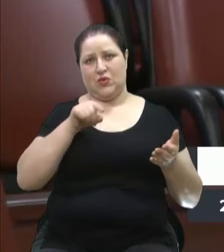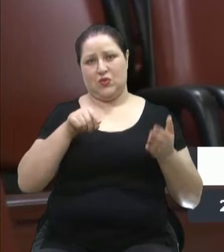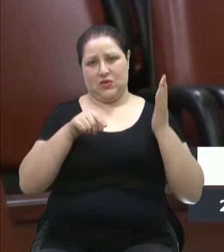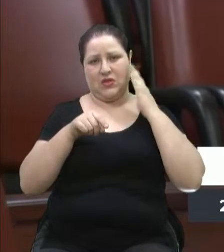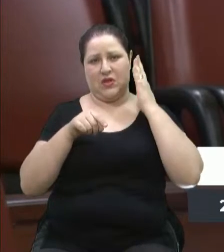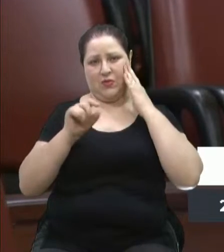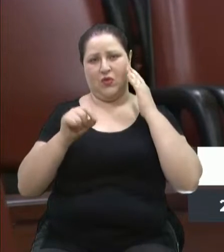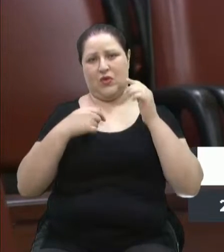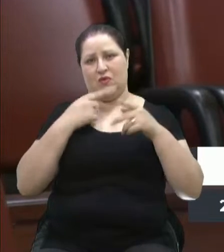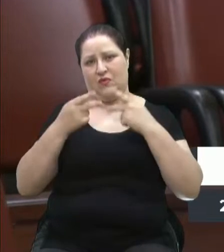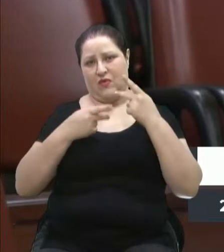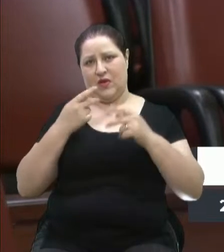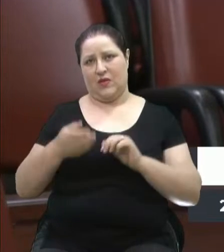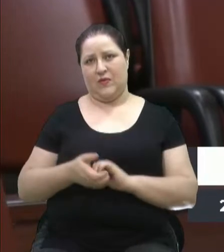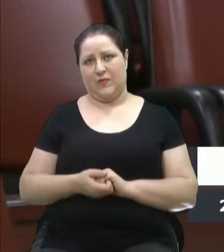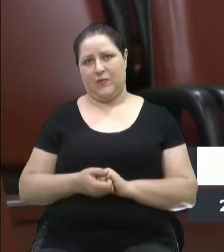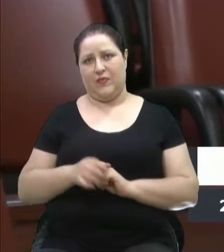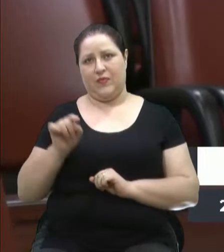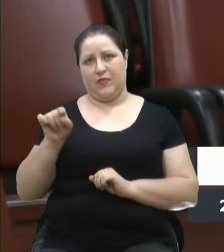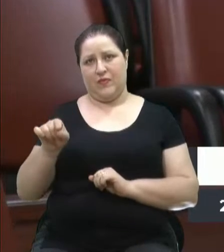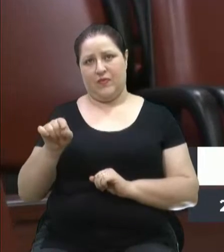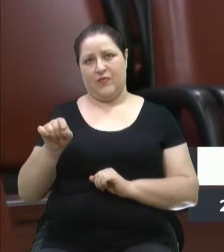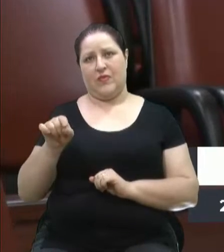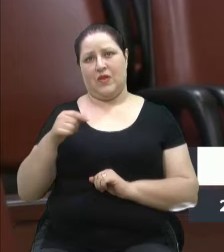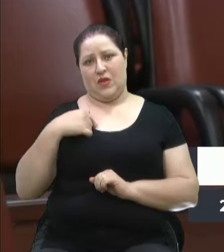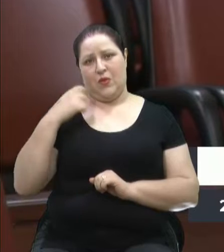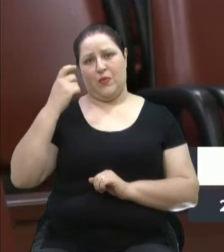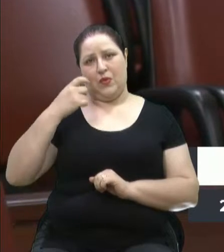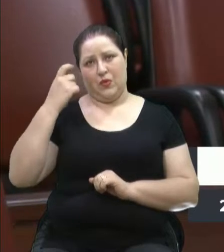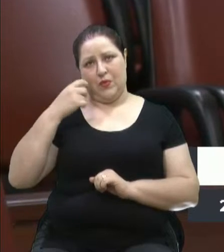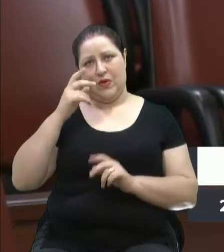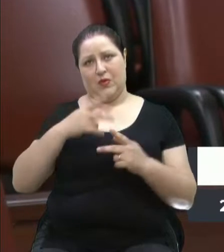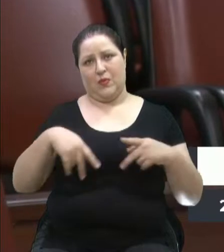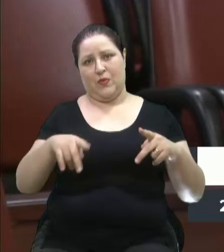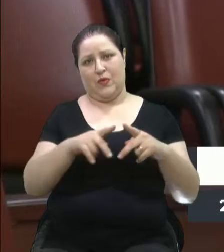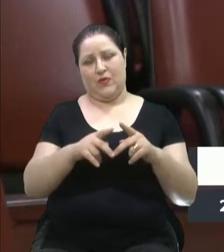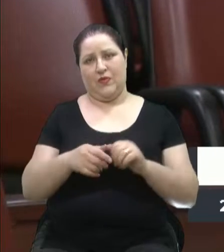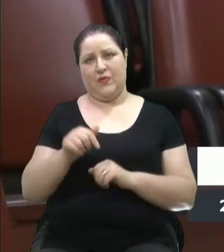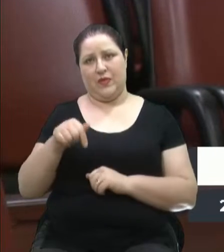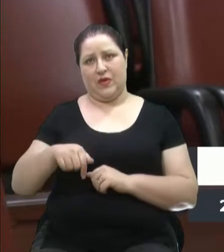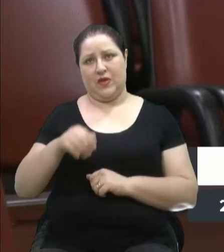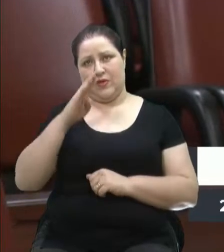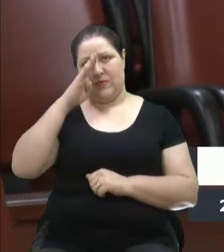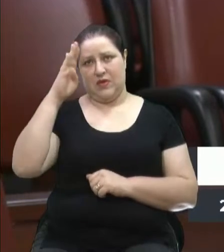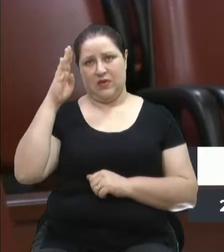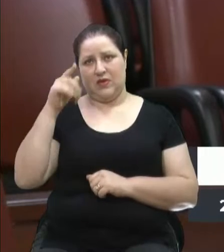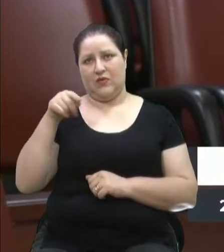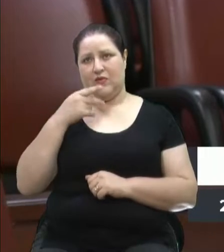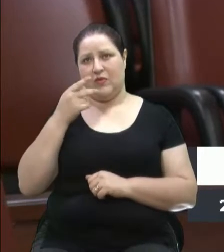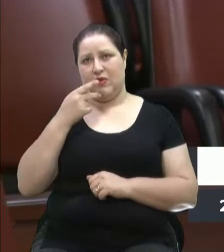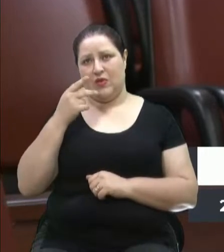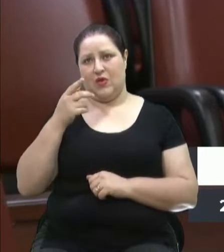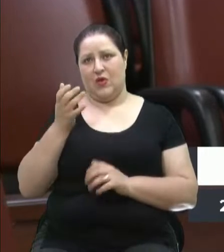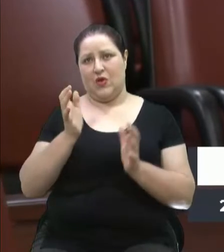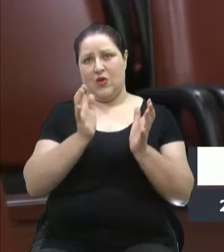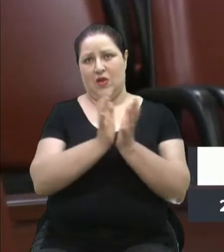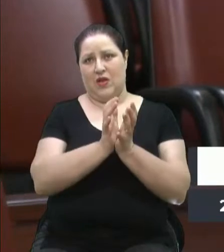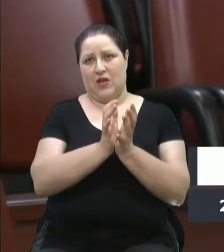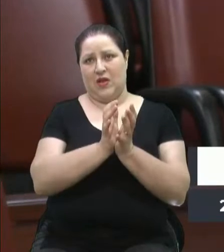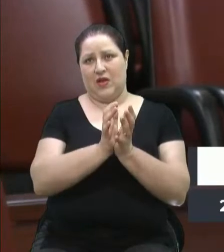falando, vereador? Não, é que o senhor... Não, vereador, eu estou preocupado com o povo. E aqui, vereador Bressão, o senhor fez uma crítica ao seu colega, que ele